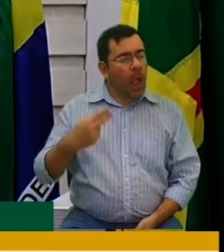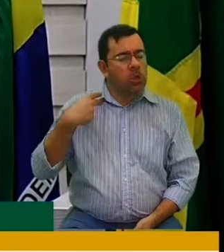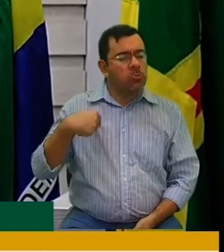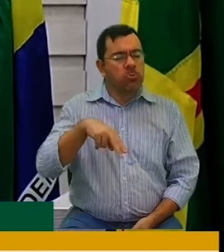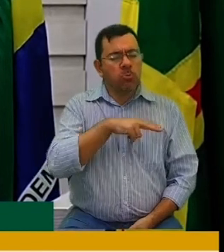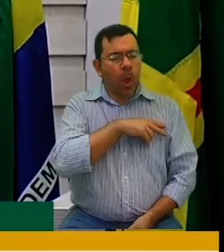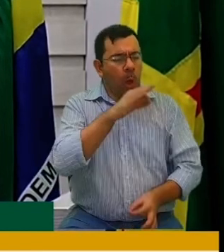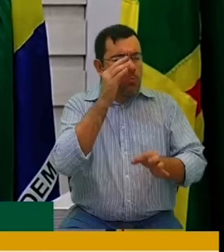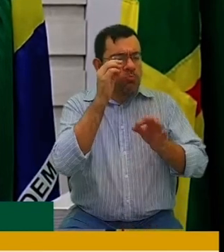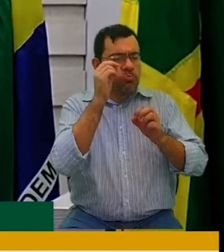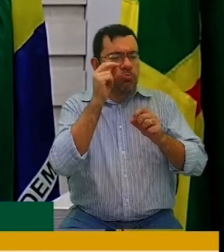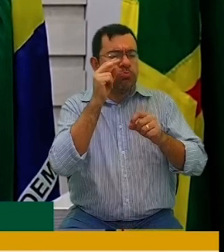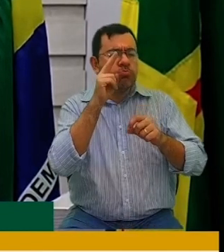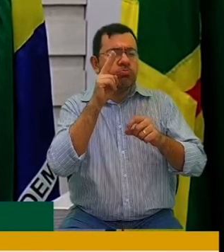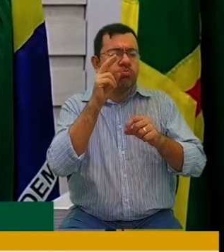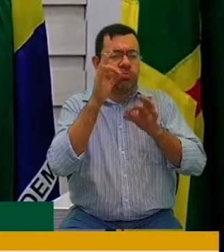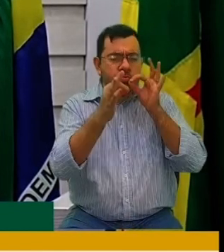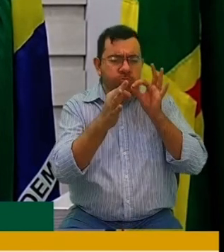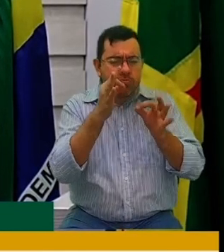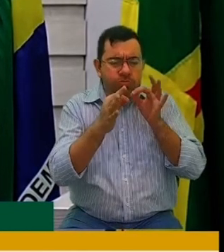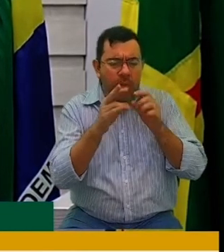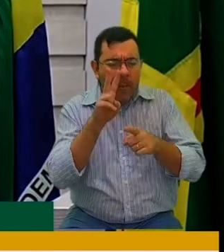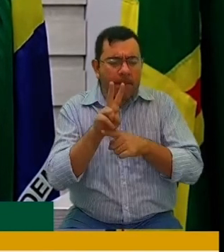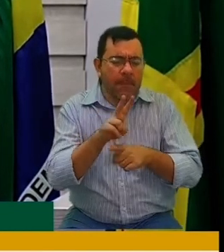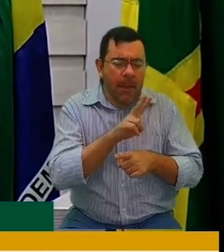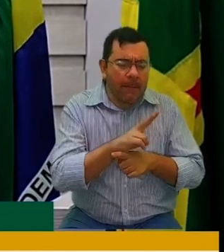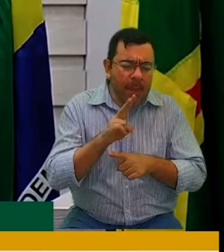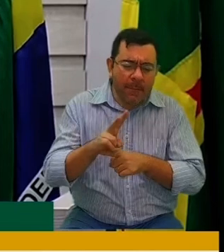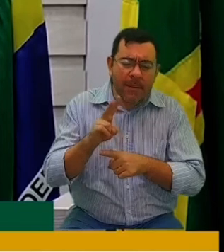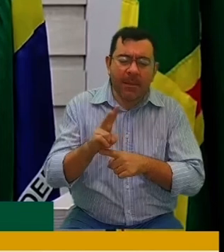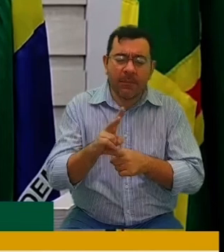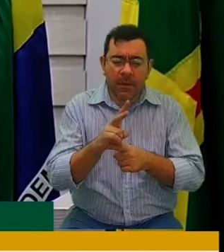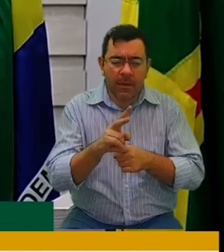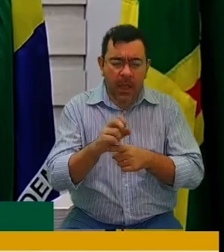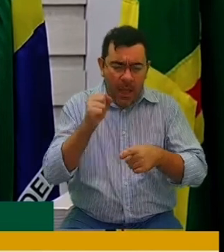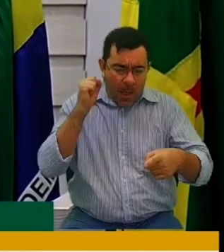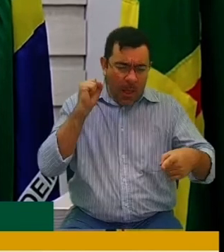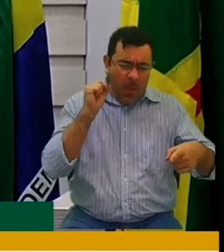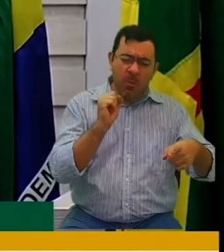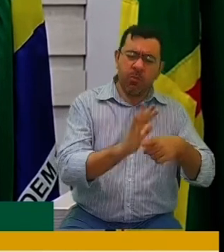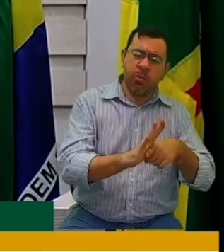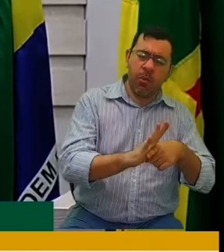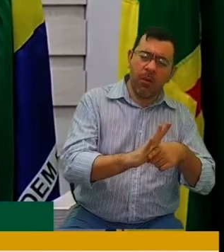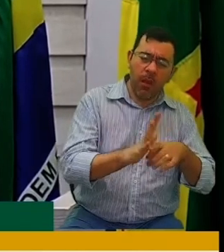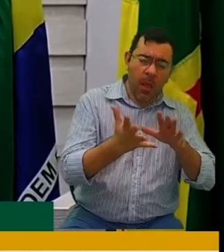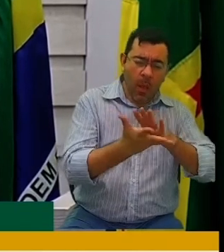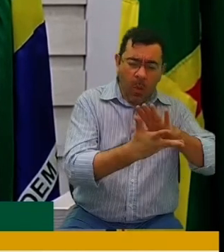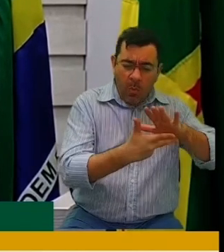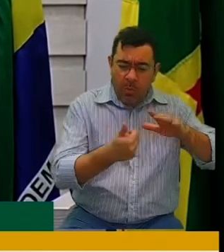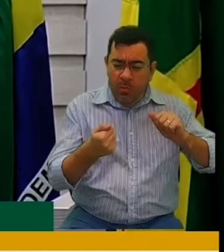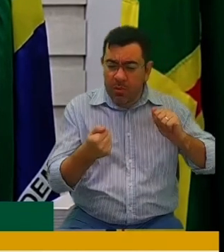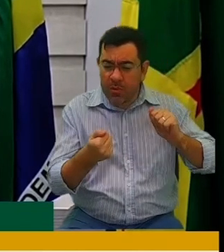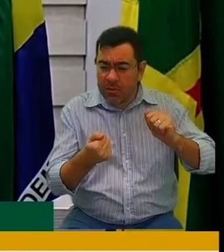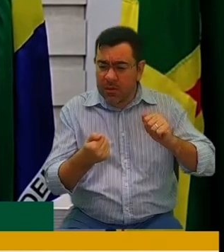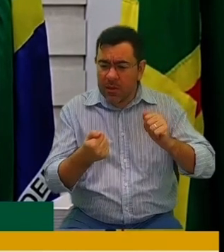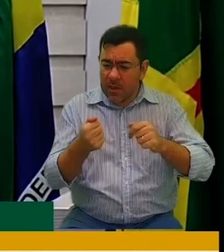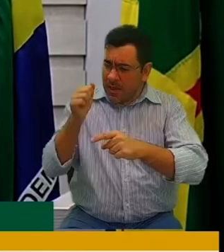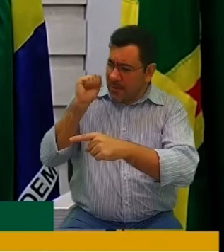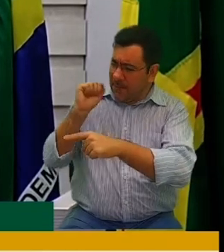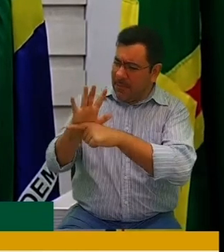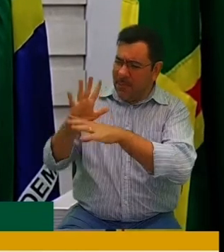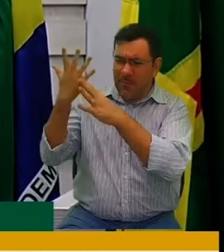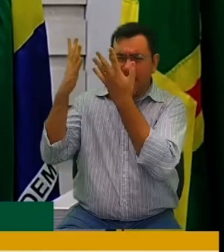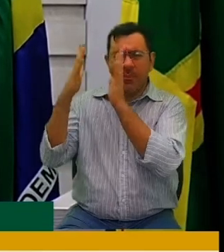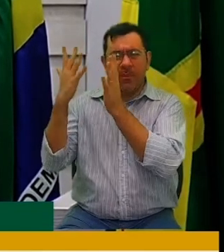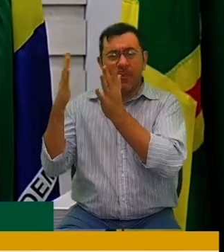qualidade, atendimento ao combate ao crime, ao combate aos pancadões, enfim. Isso é de grande relevância, já que hoje não